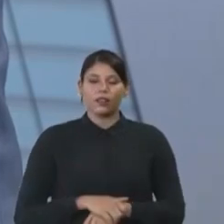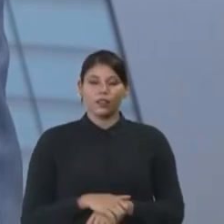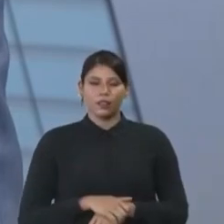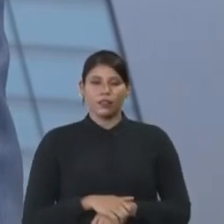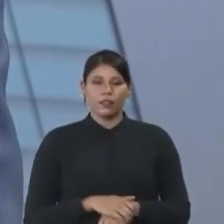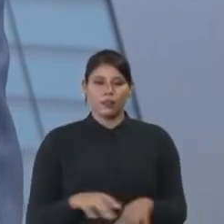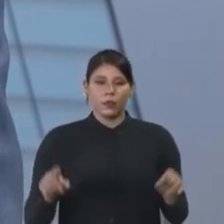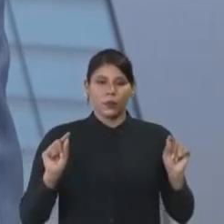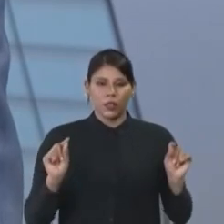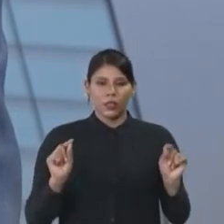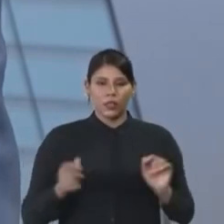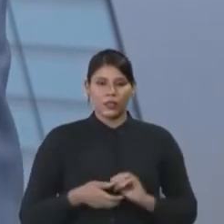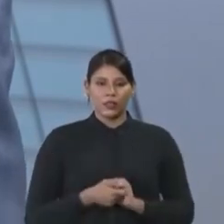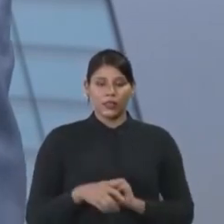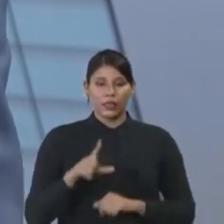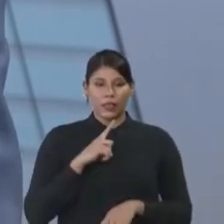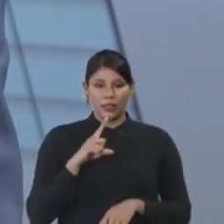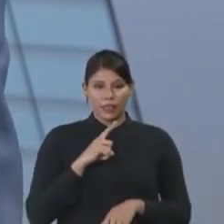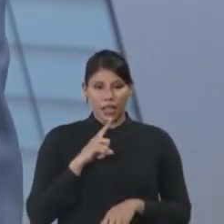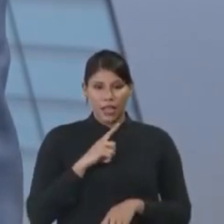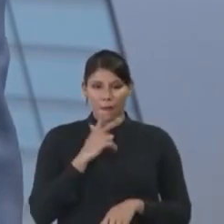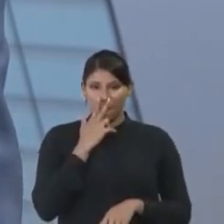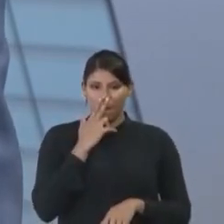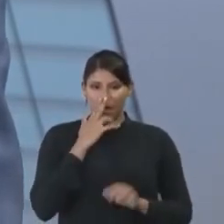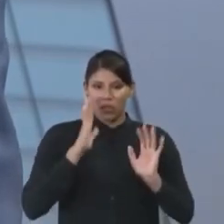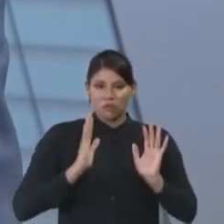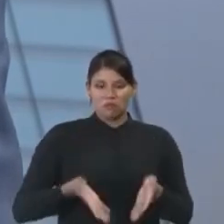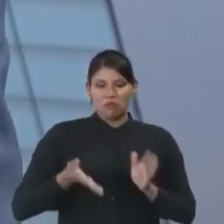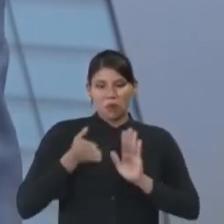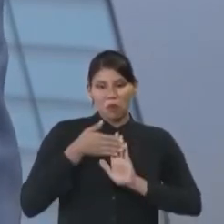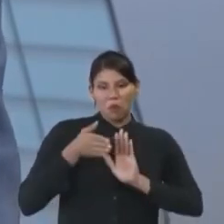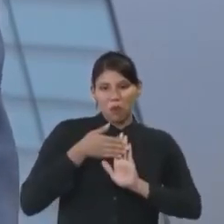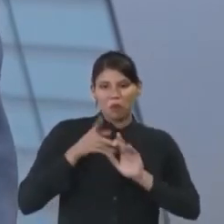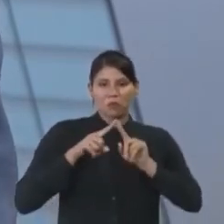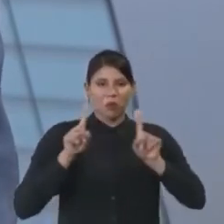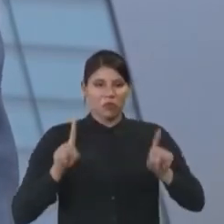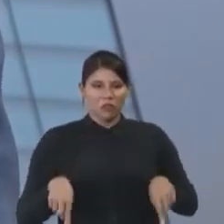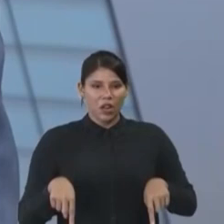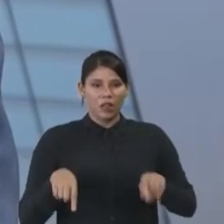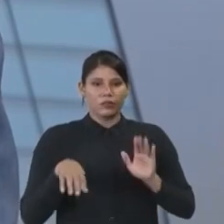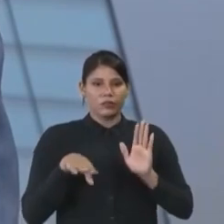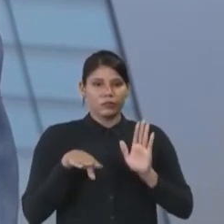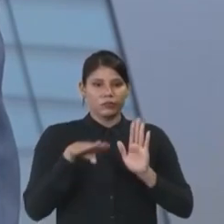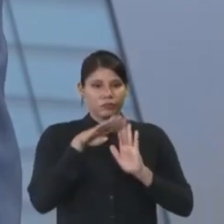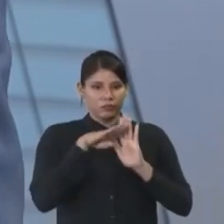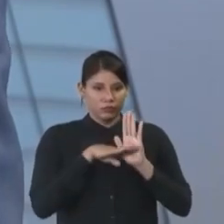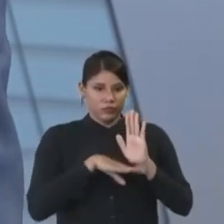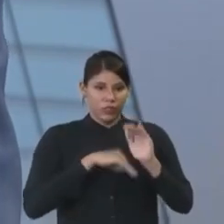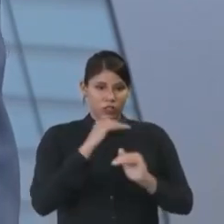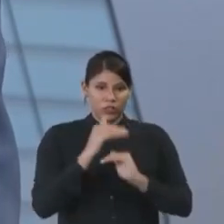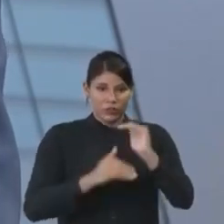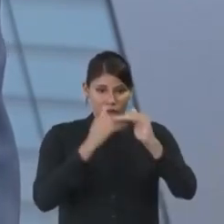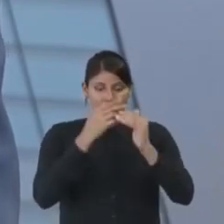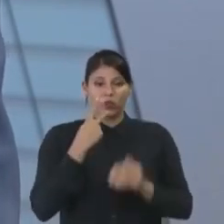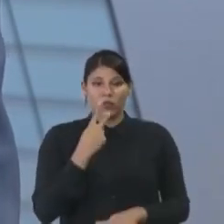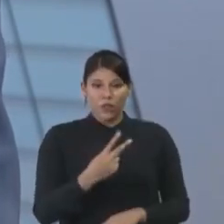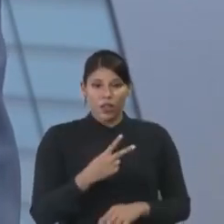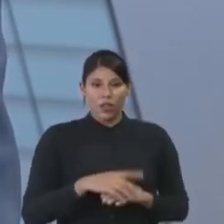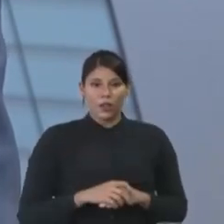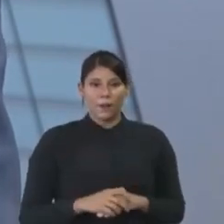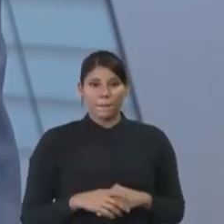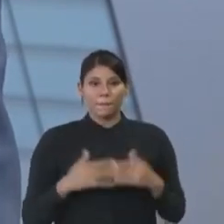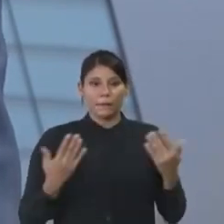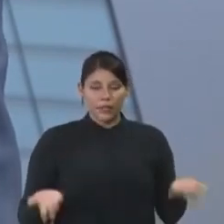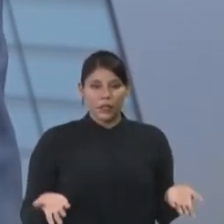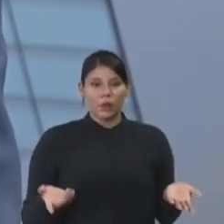porque ele tem apresentado projetos, propostas, um plano de desenvolvimento, e eu disse para ele, eu disse, doutor